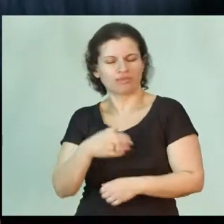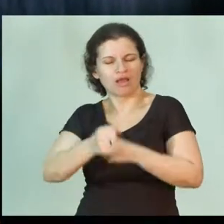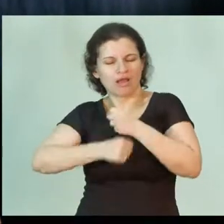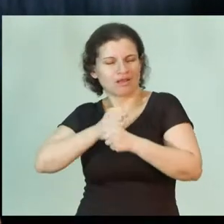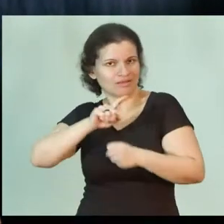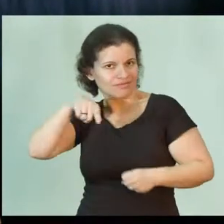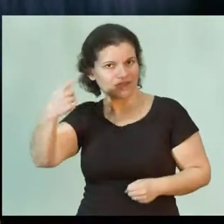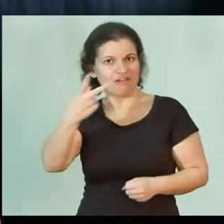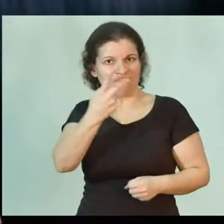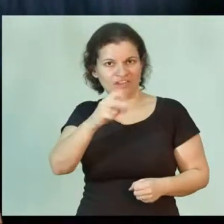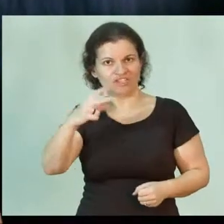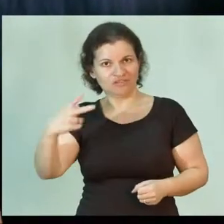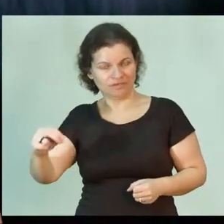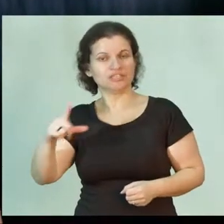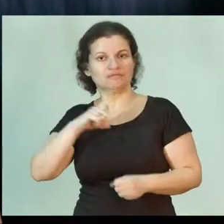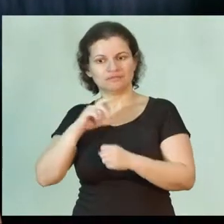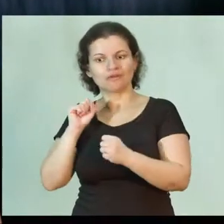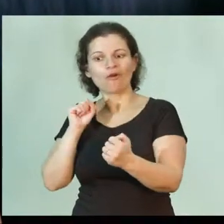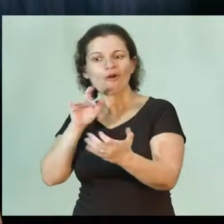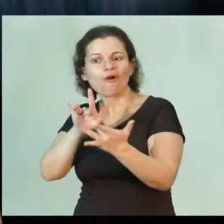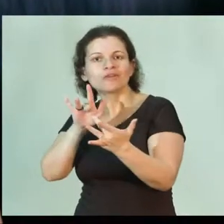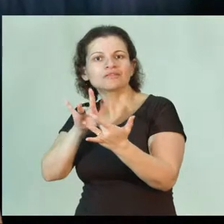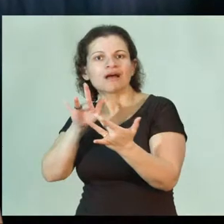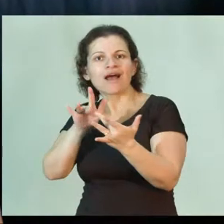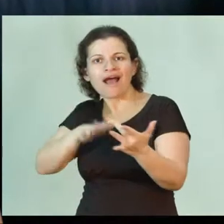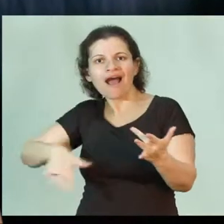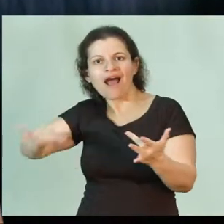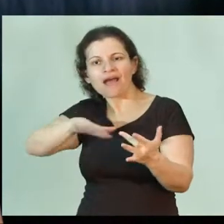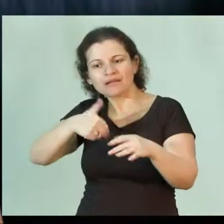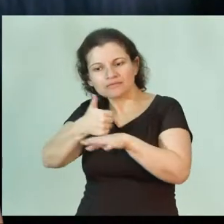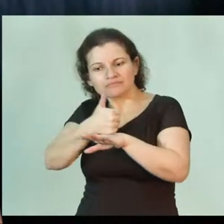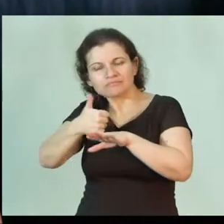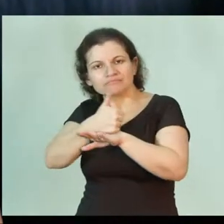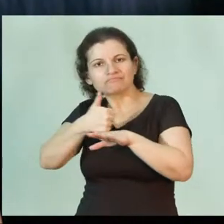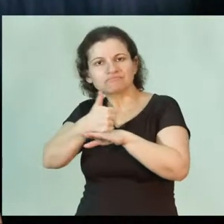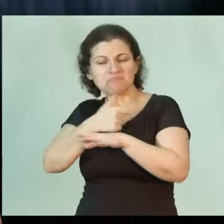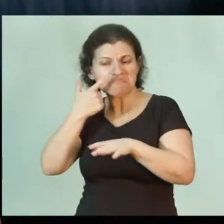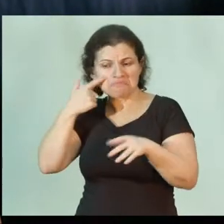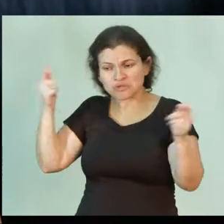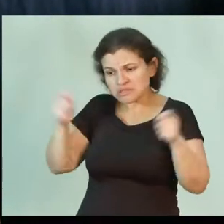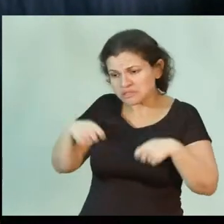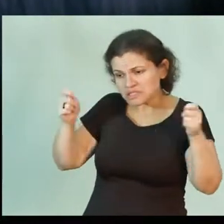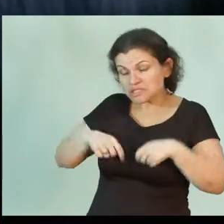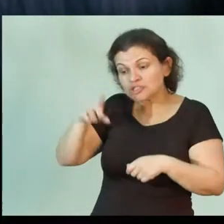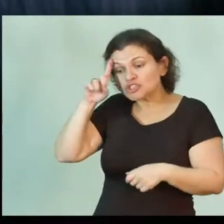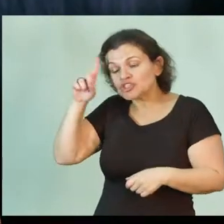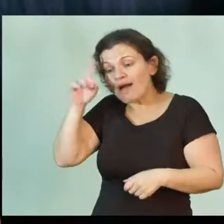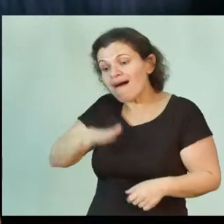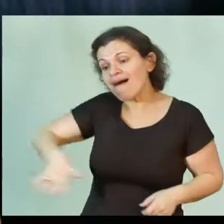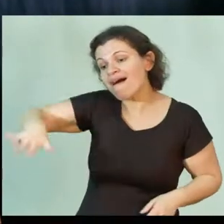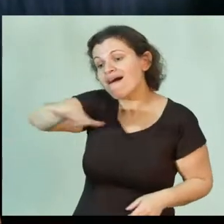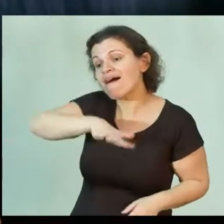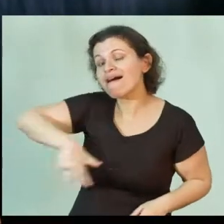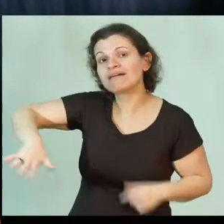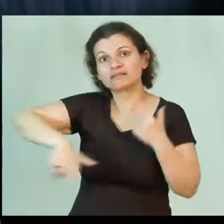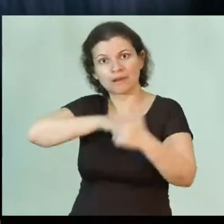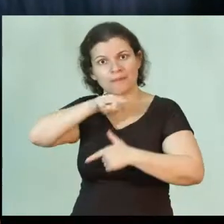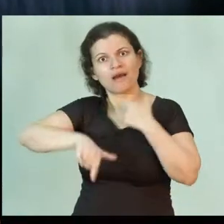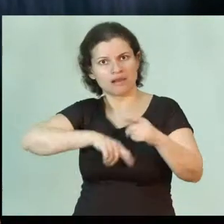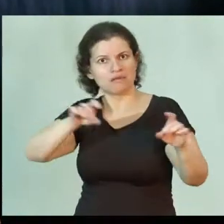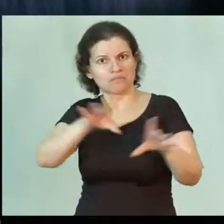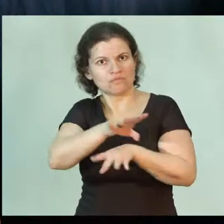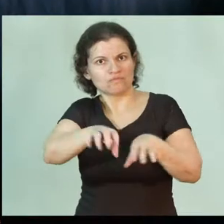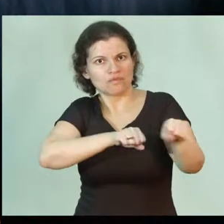alunos, partir de 2020, vão entrar em contato com a sua área profissional, as suas possibilidades de área de trabalho